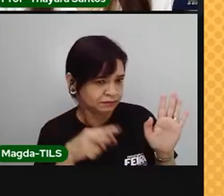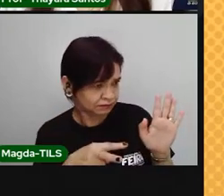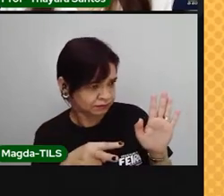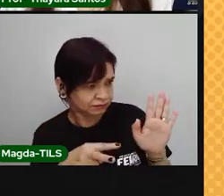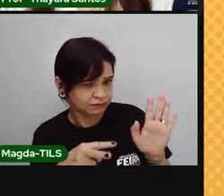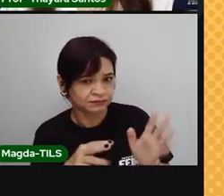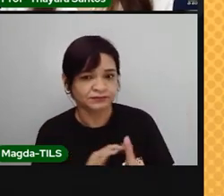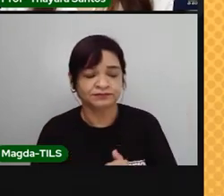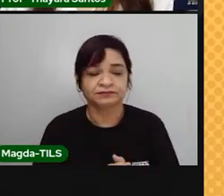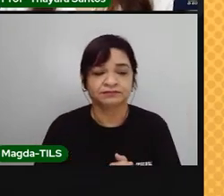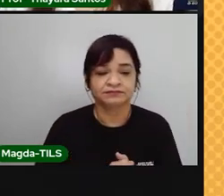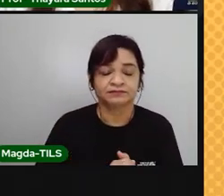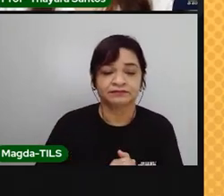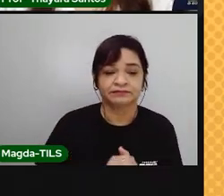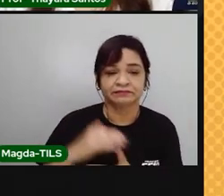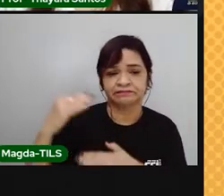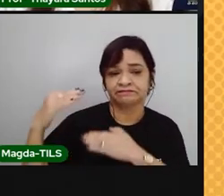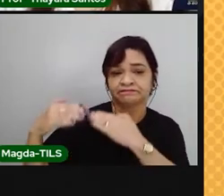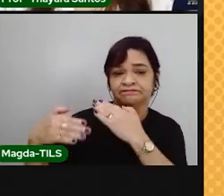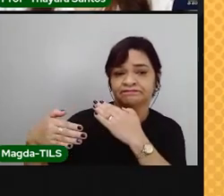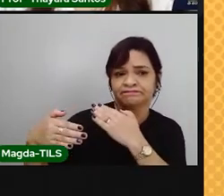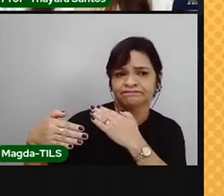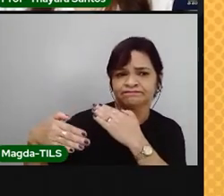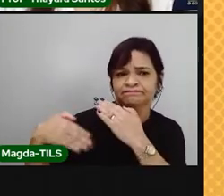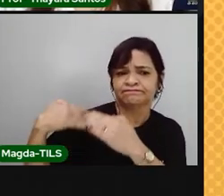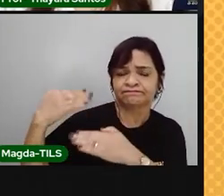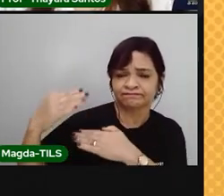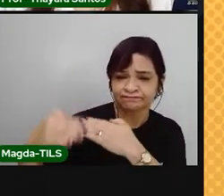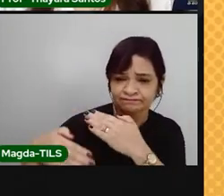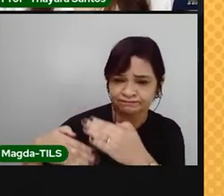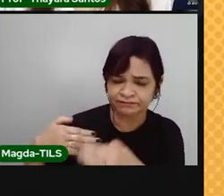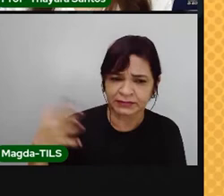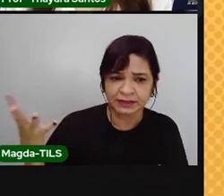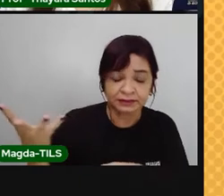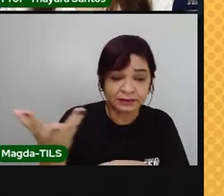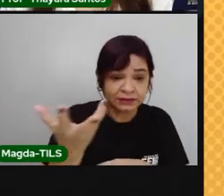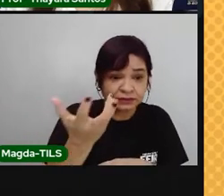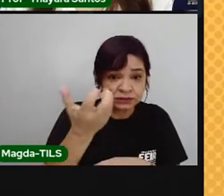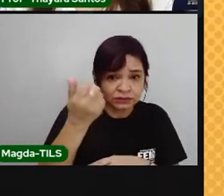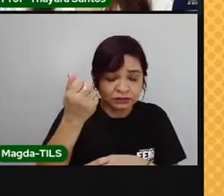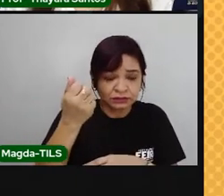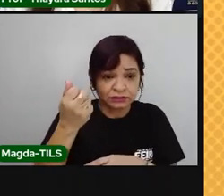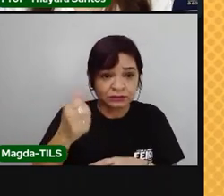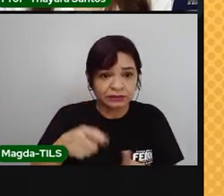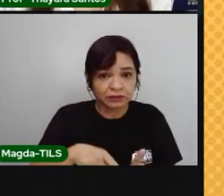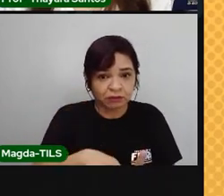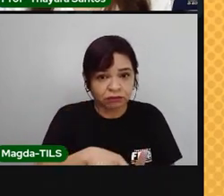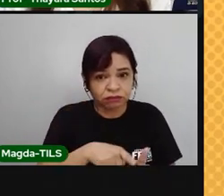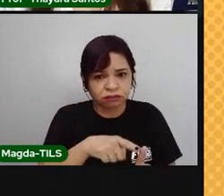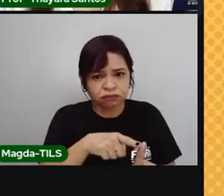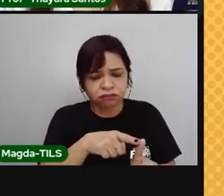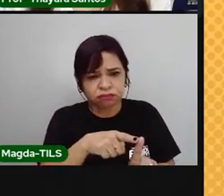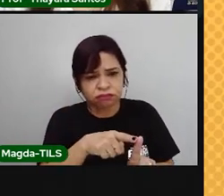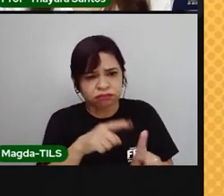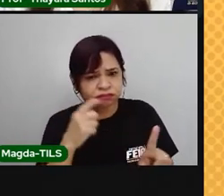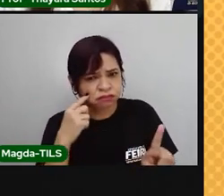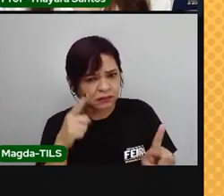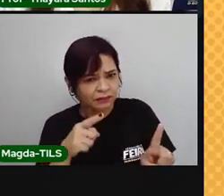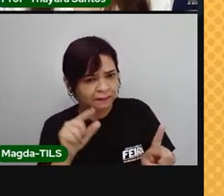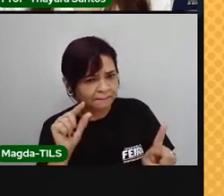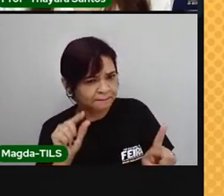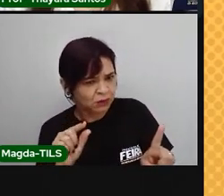Nos últimos 150 anos, a temperatura média mundial aumentou quase um grau. Você acha que é pouco?